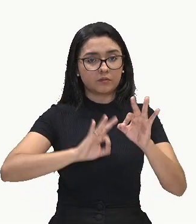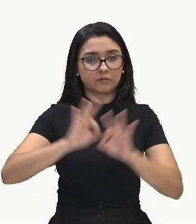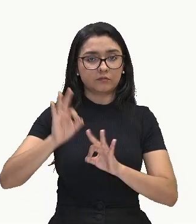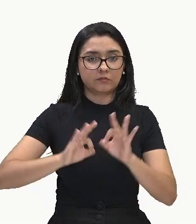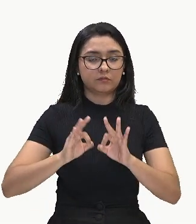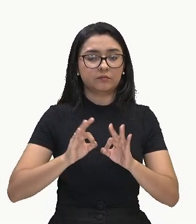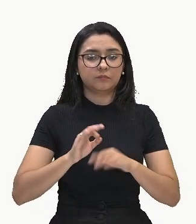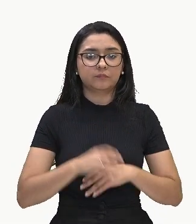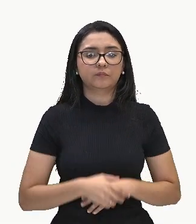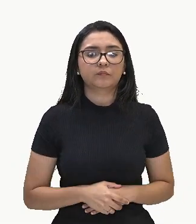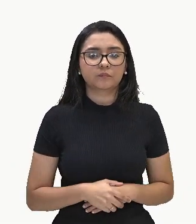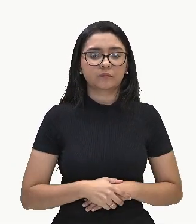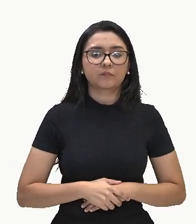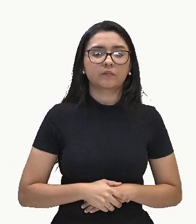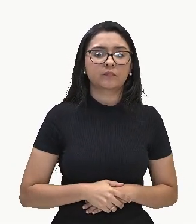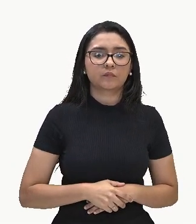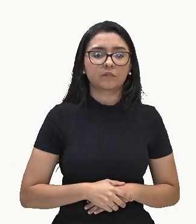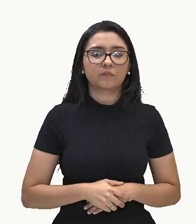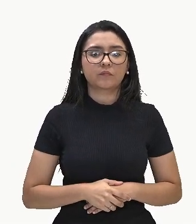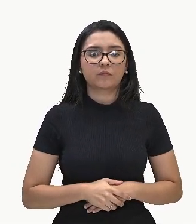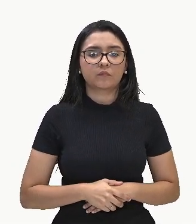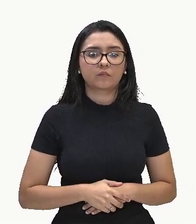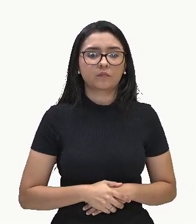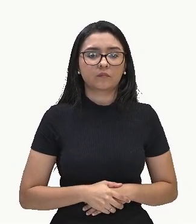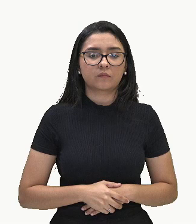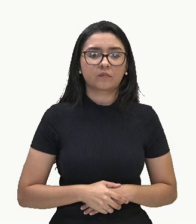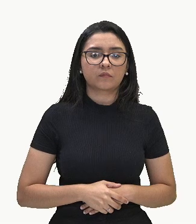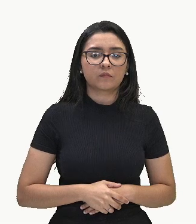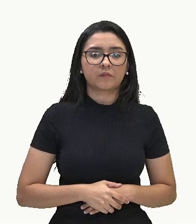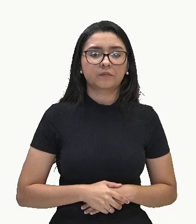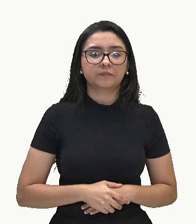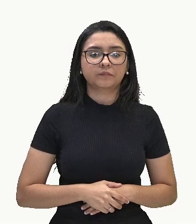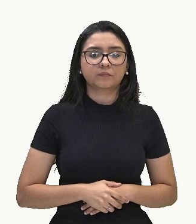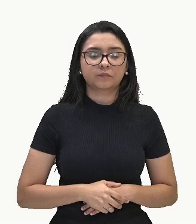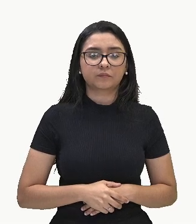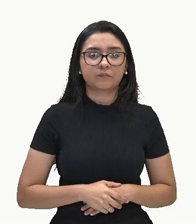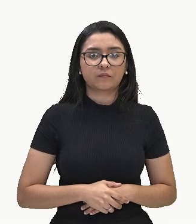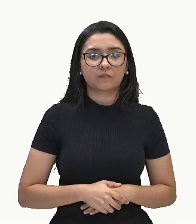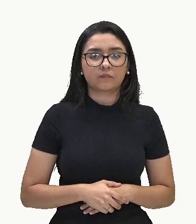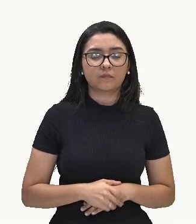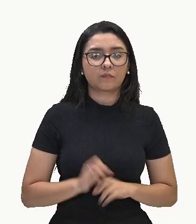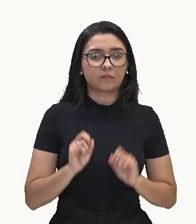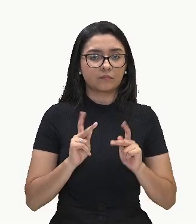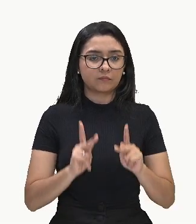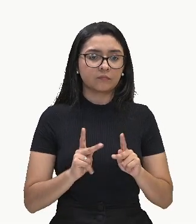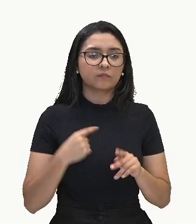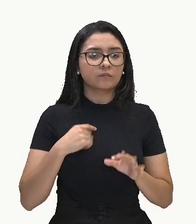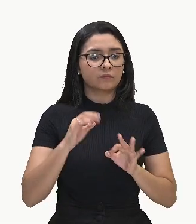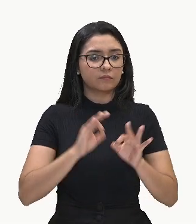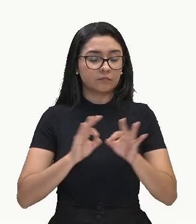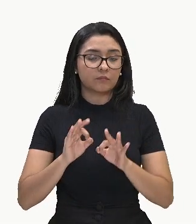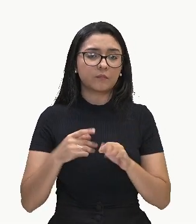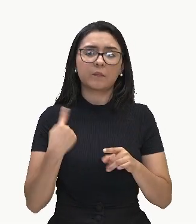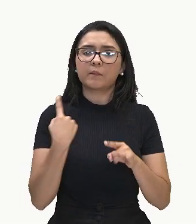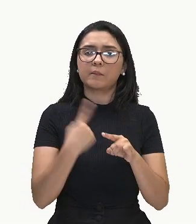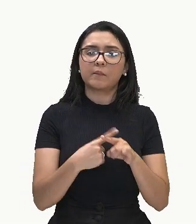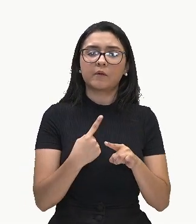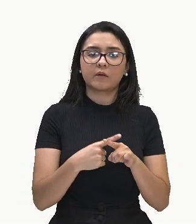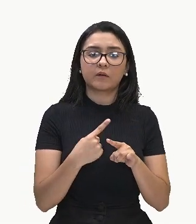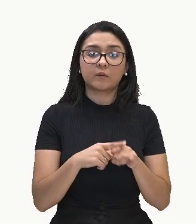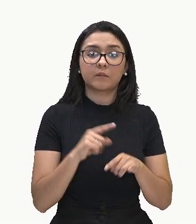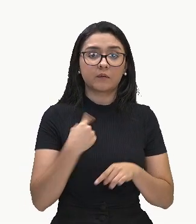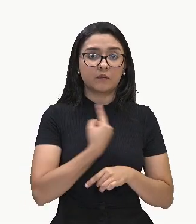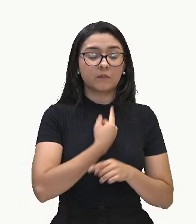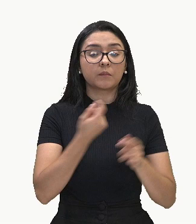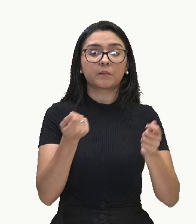Aqui é só X, vai ficar embaixo do que é só X. Tá bom? Pra que isso? Pra eu poder